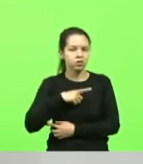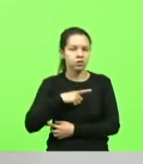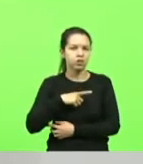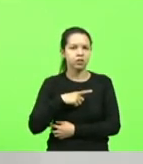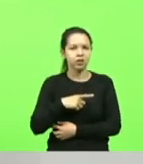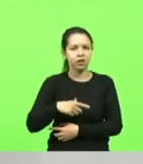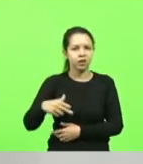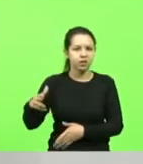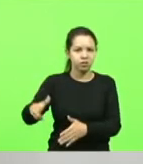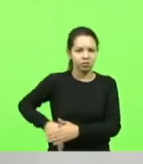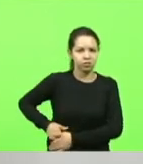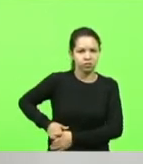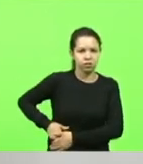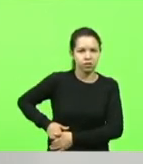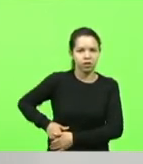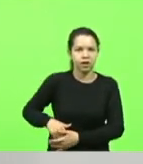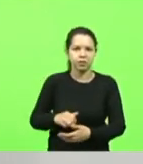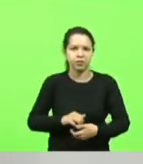três eleições.